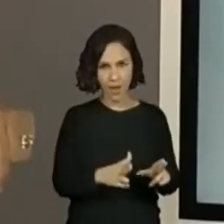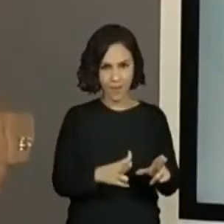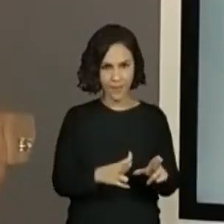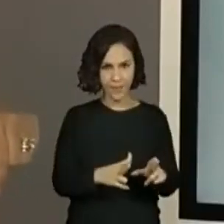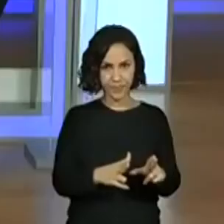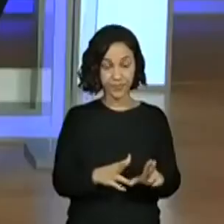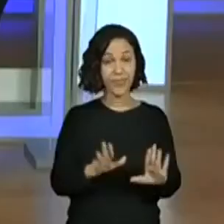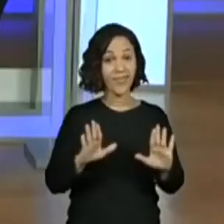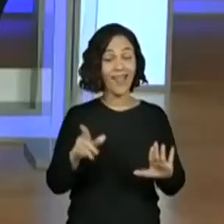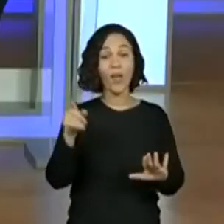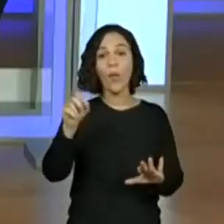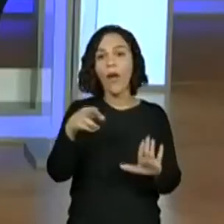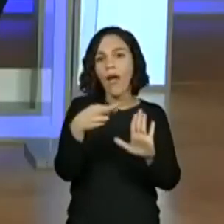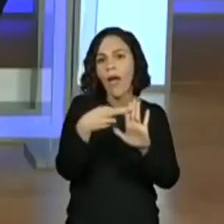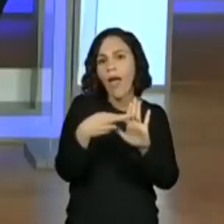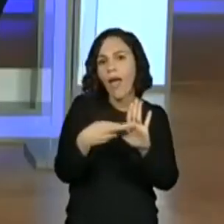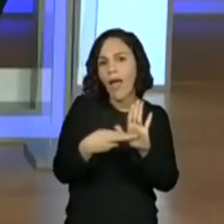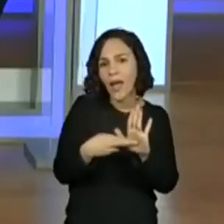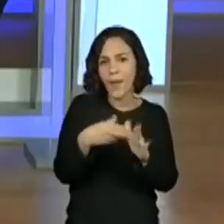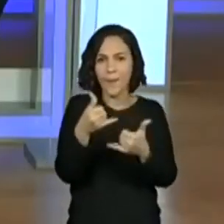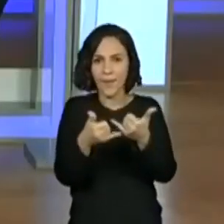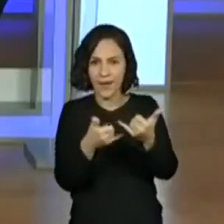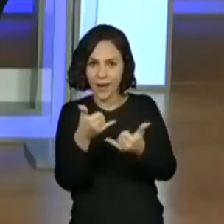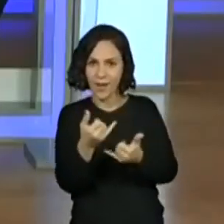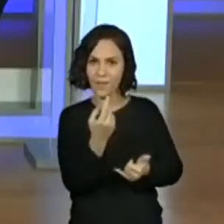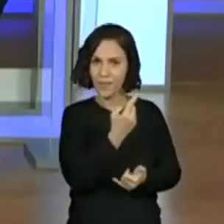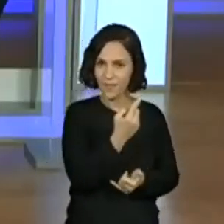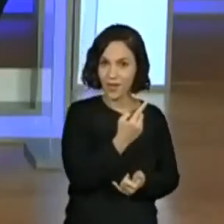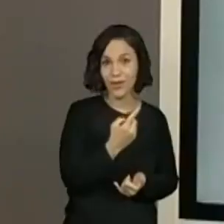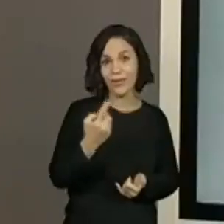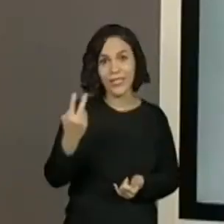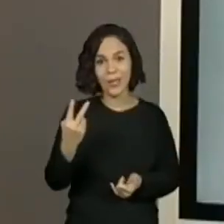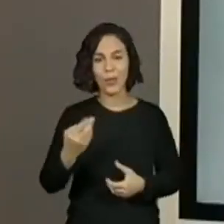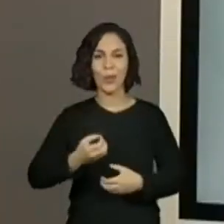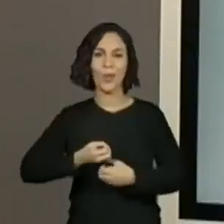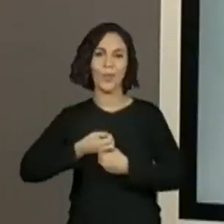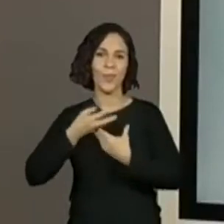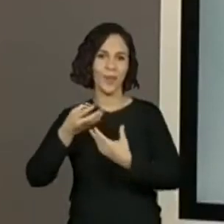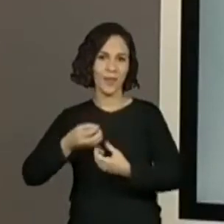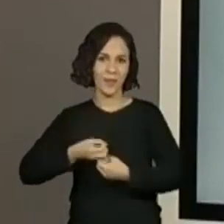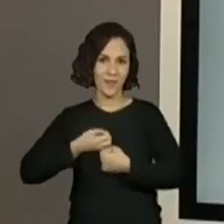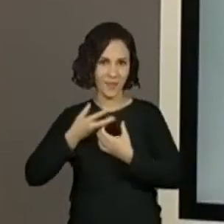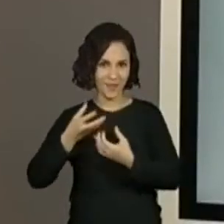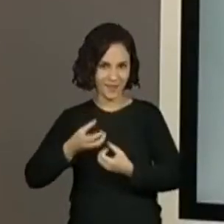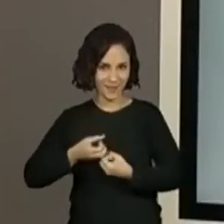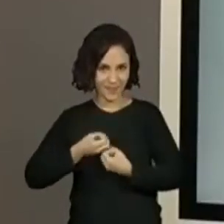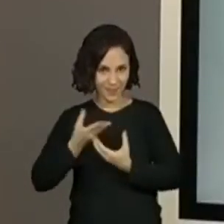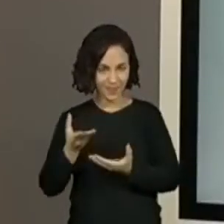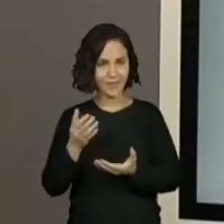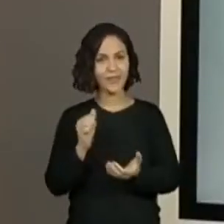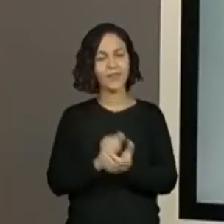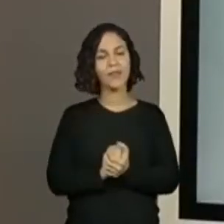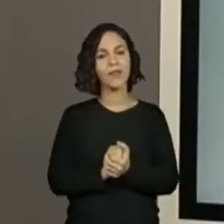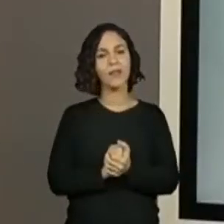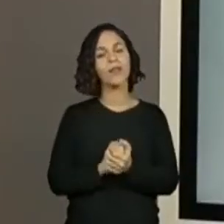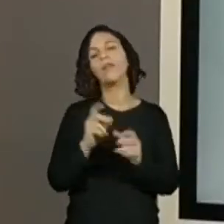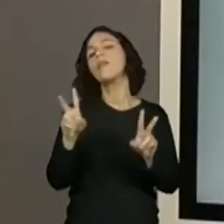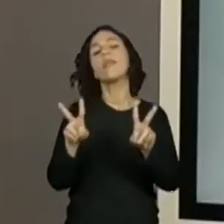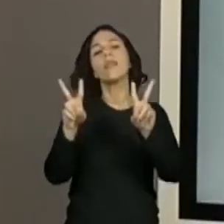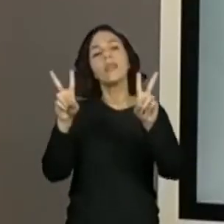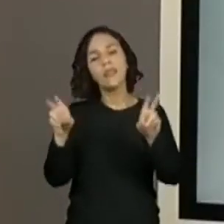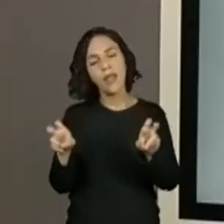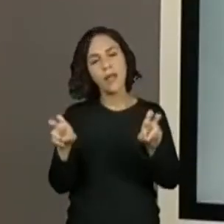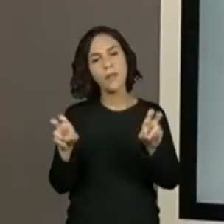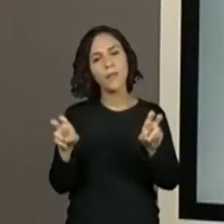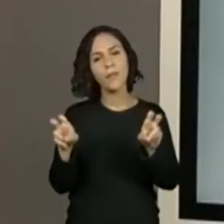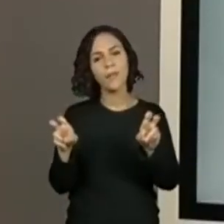professora? Um poema. Poema. Muito bem. Então, o tema poema, o título,